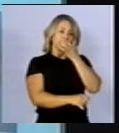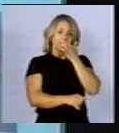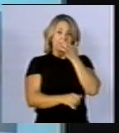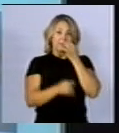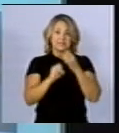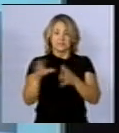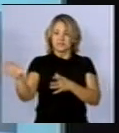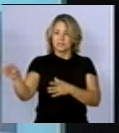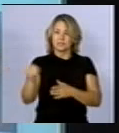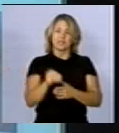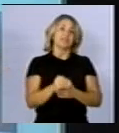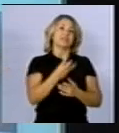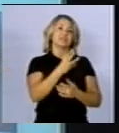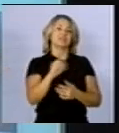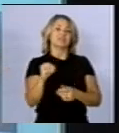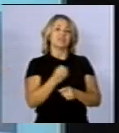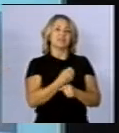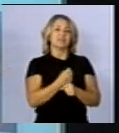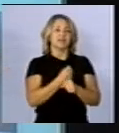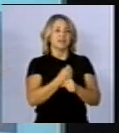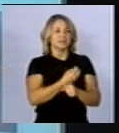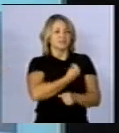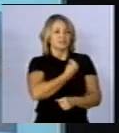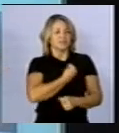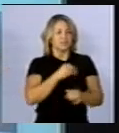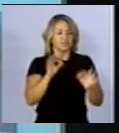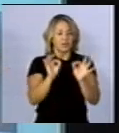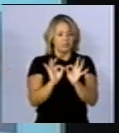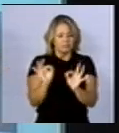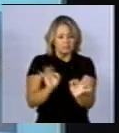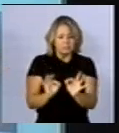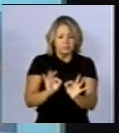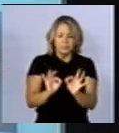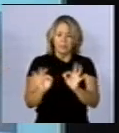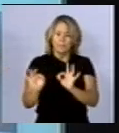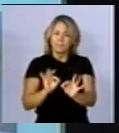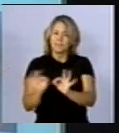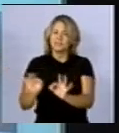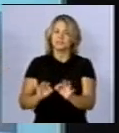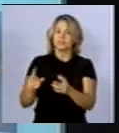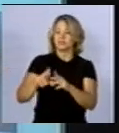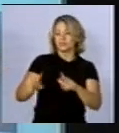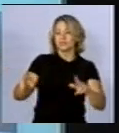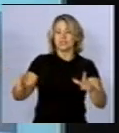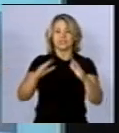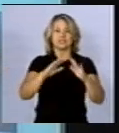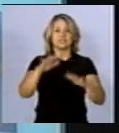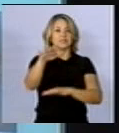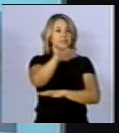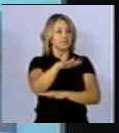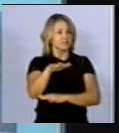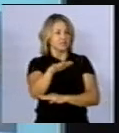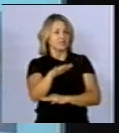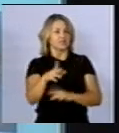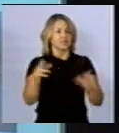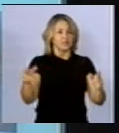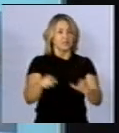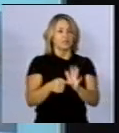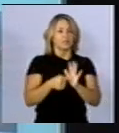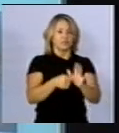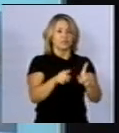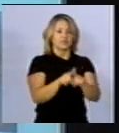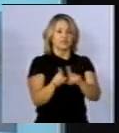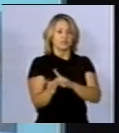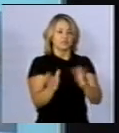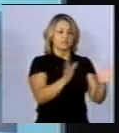desses 30 anos de vida, o CEPEL tem feito medições extensivas em vários ambientes. Quer dizer, muitas medições, como está listrado na figura no canto